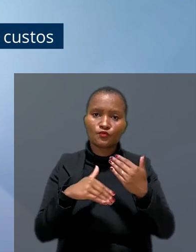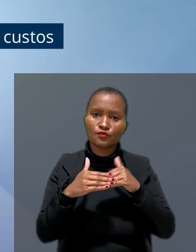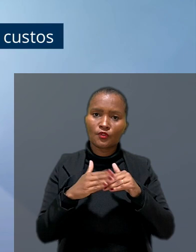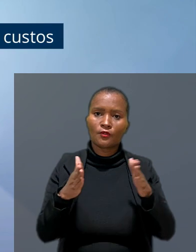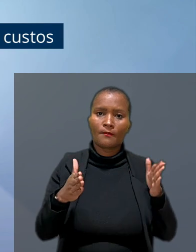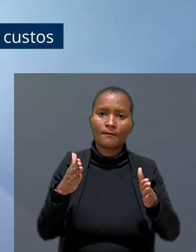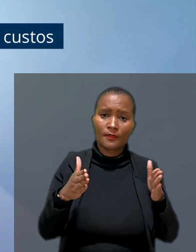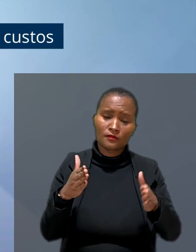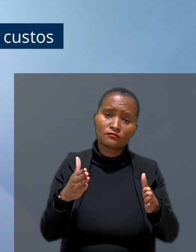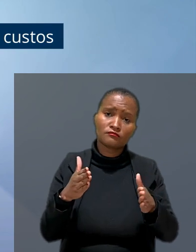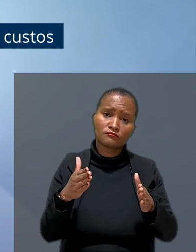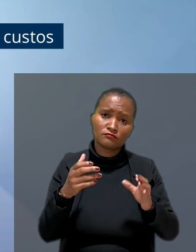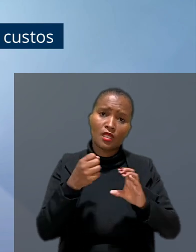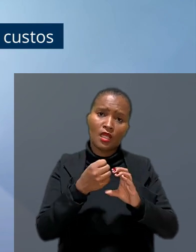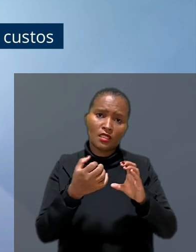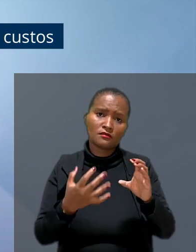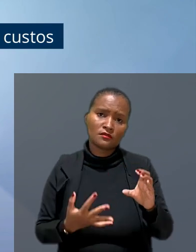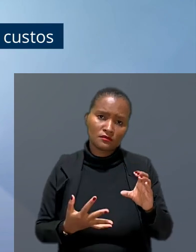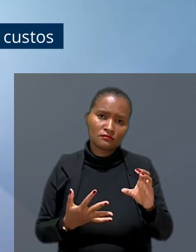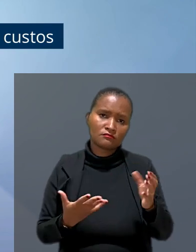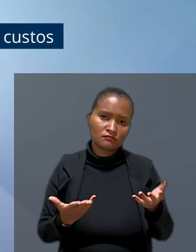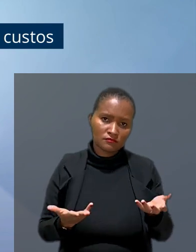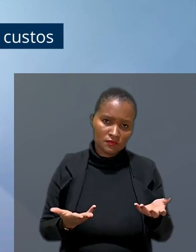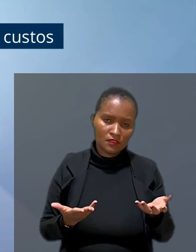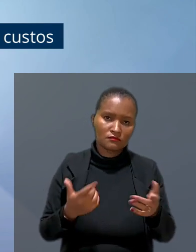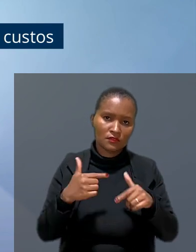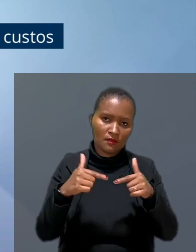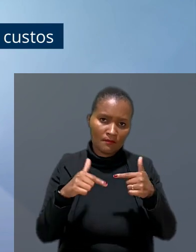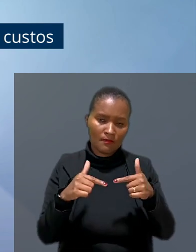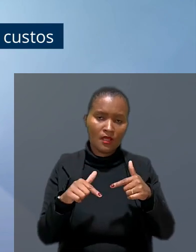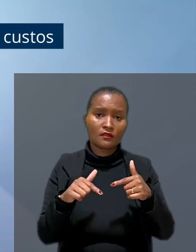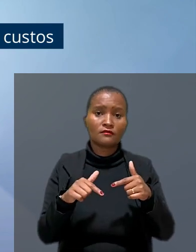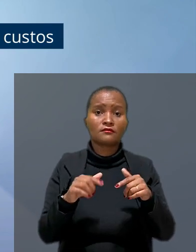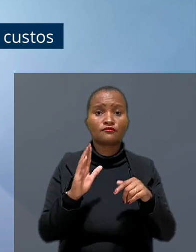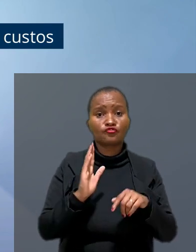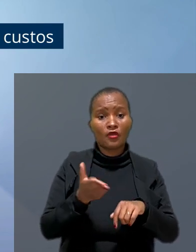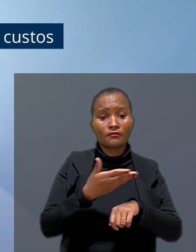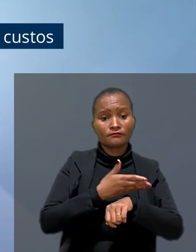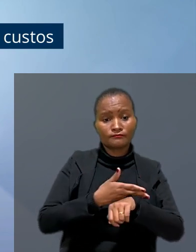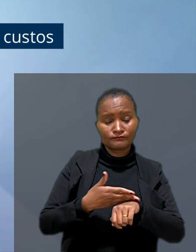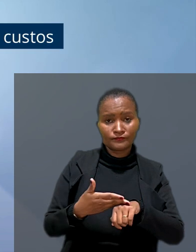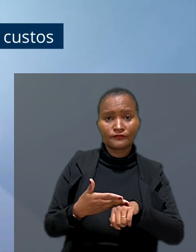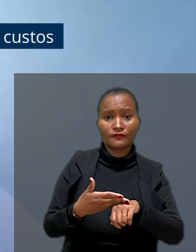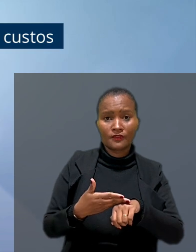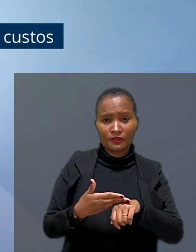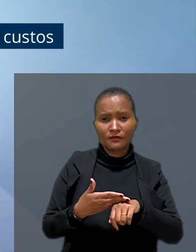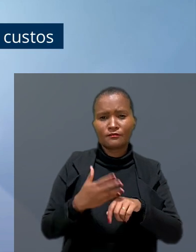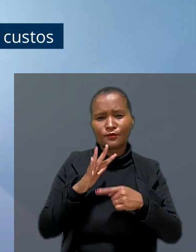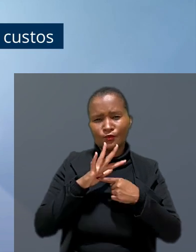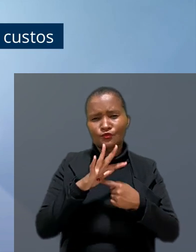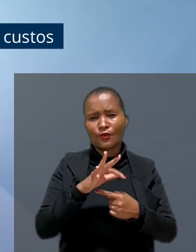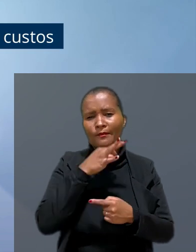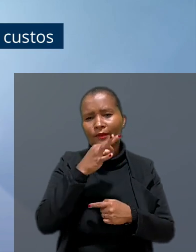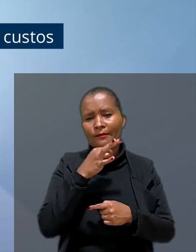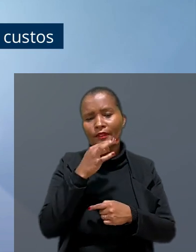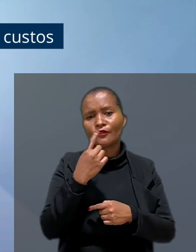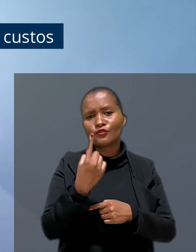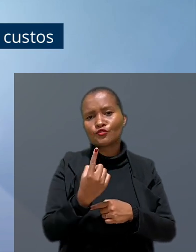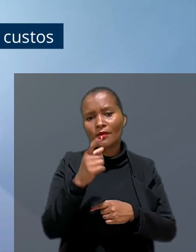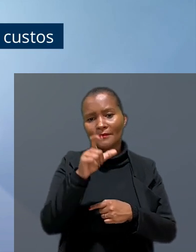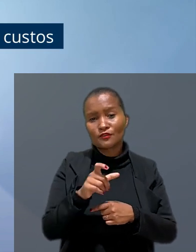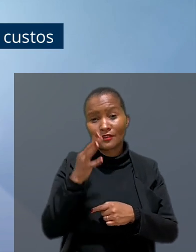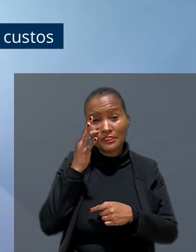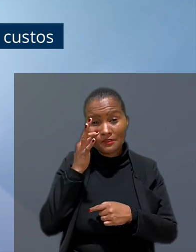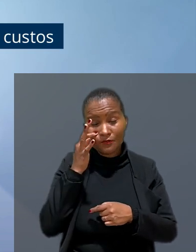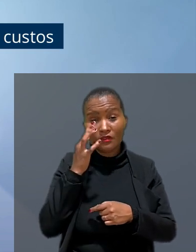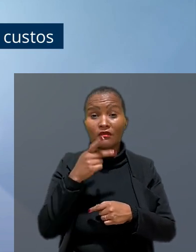durante todo o período, o que caracteriza onerosidade. Já a habitualidade ficou evidente com o depoimento de